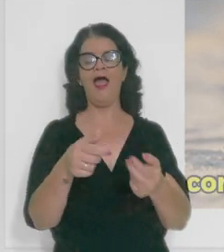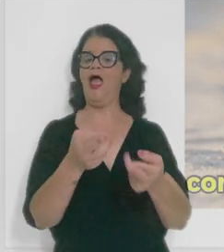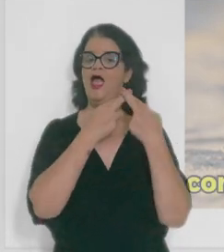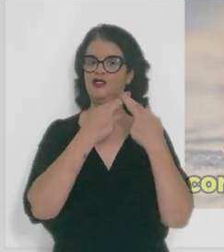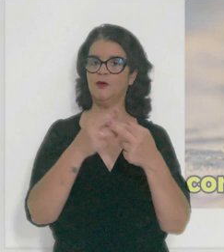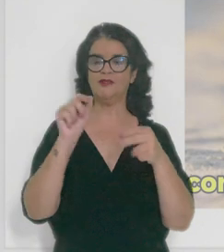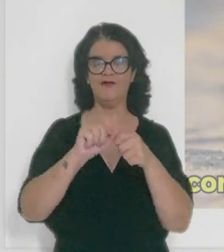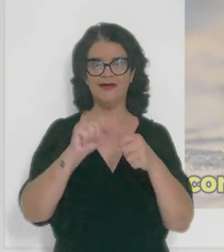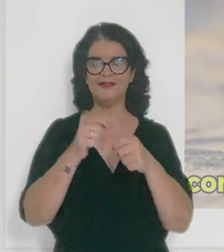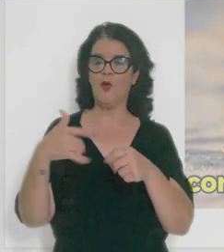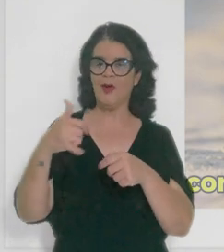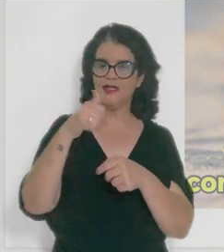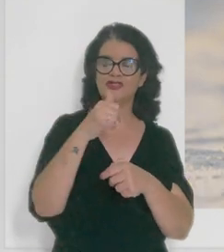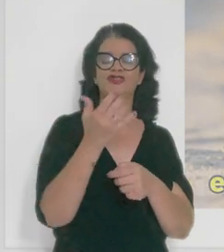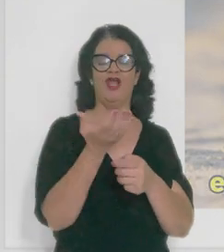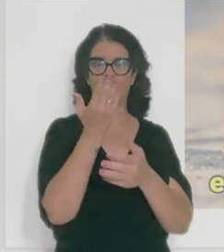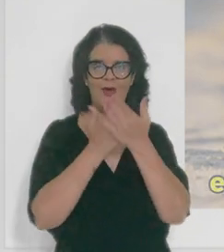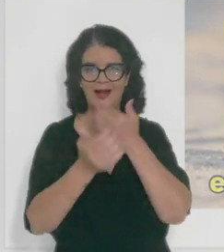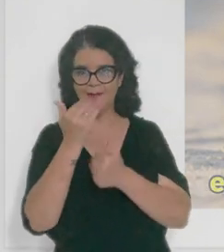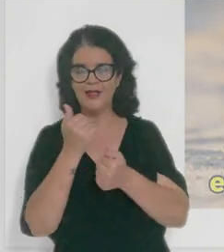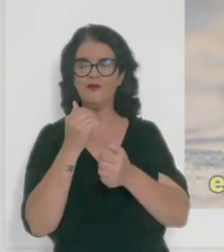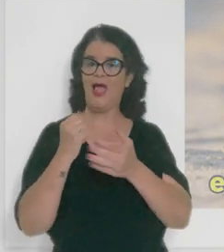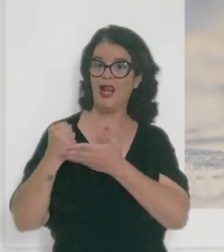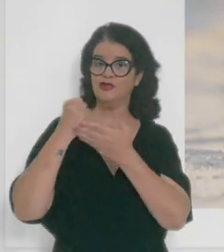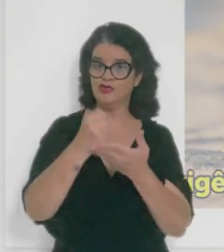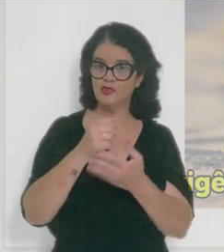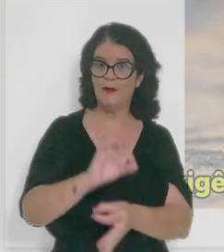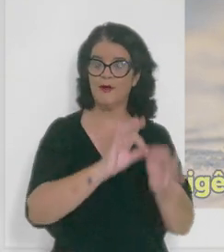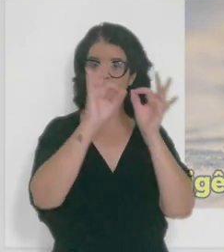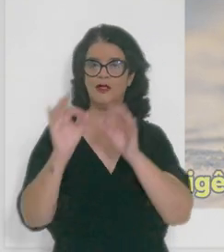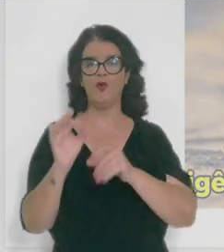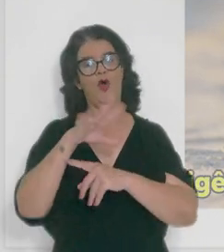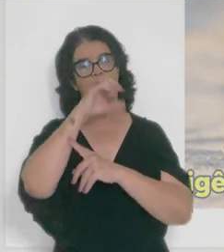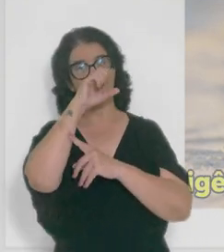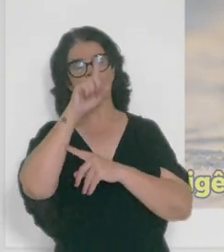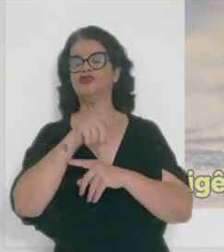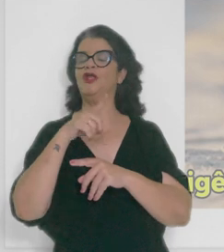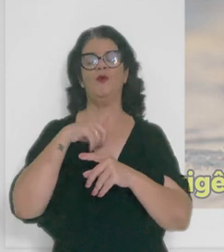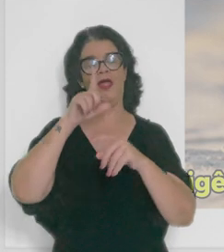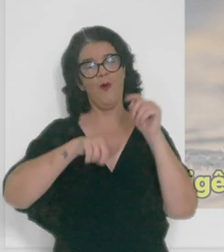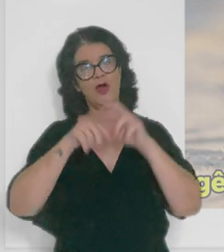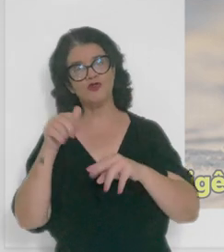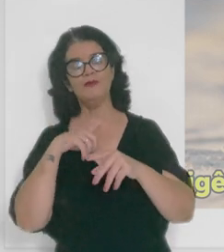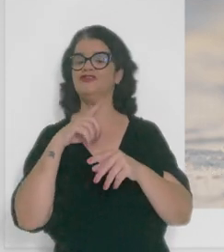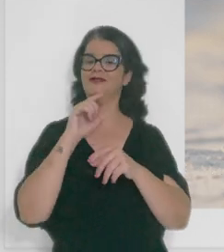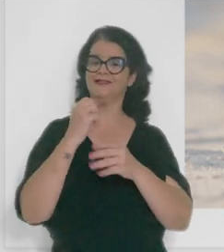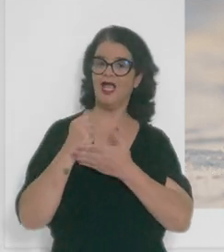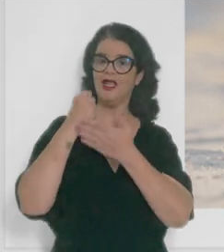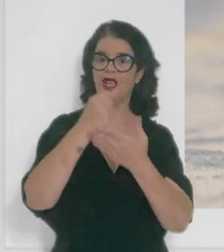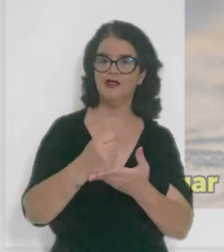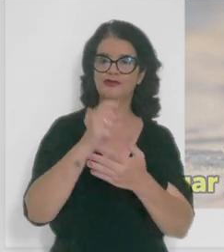por fazer com que eu retire a energia desse alimento, ela ajuda a fazer esse processo. O oxigênio, pessoal, é uma substância que ajuda em